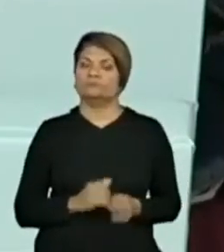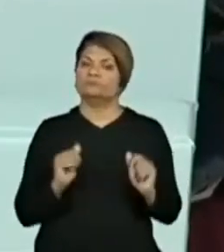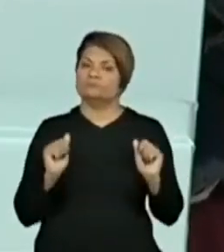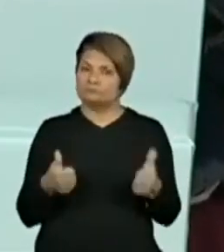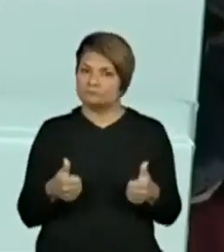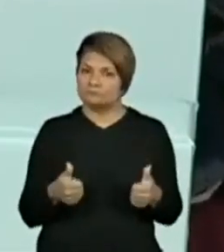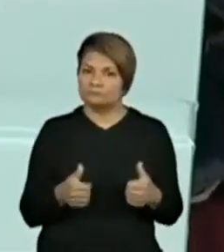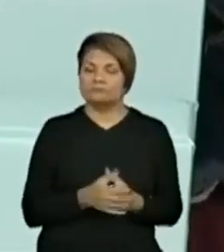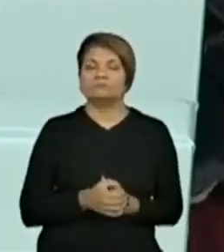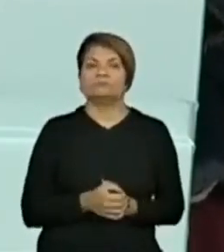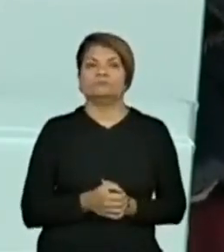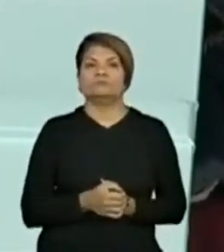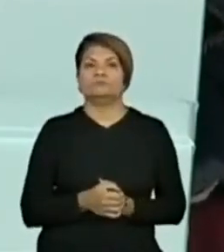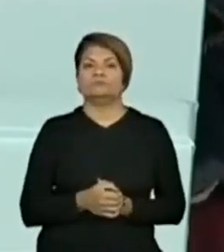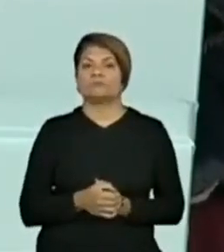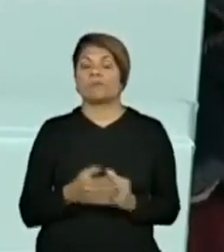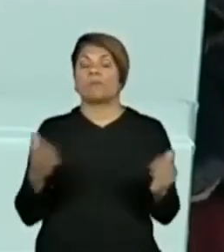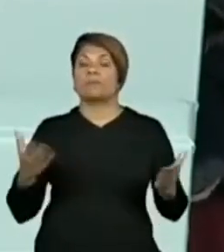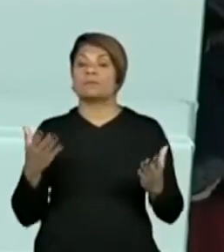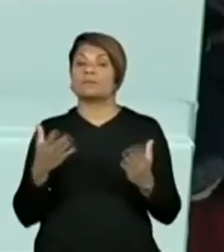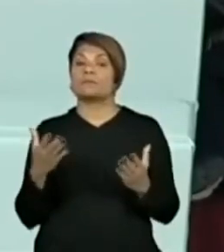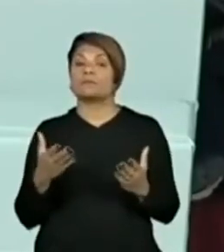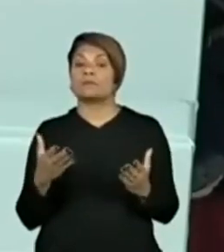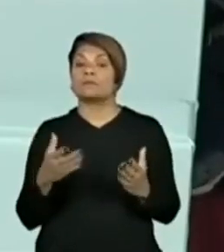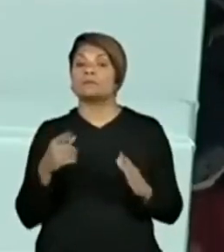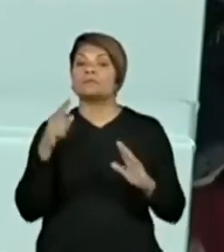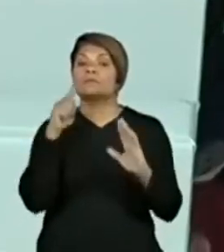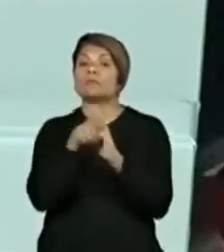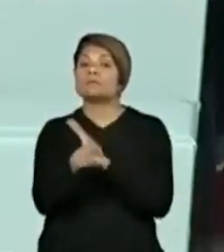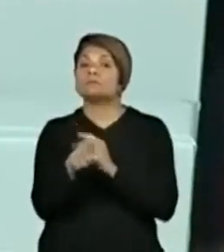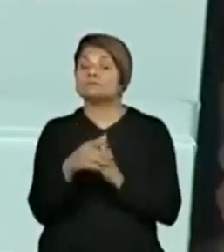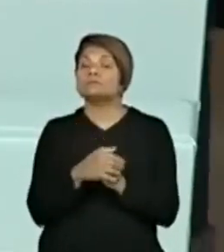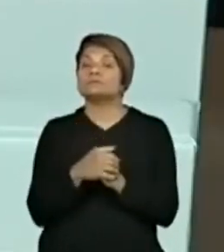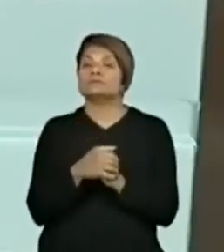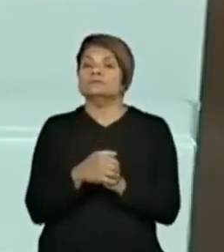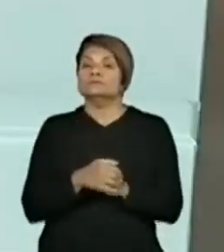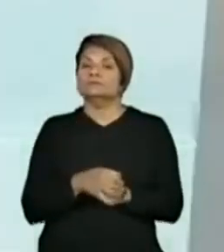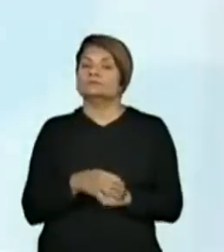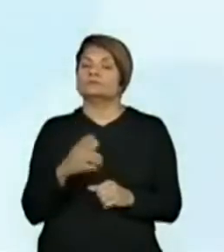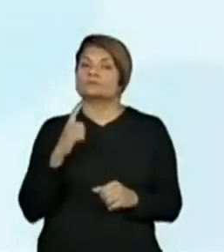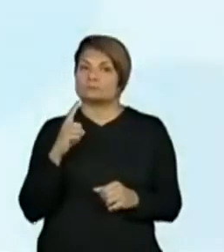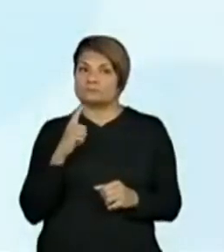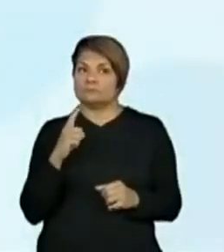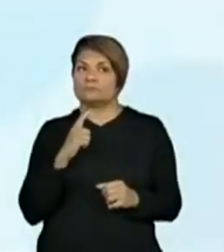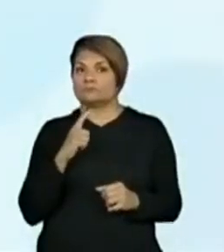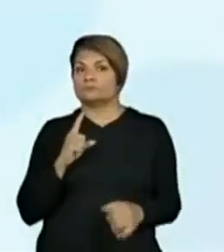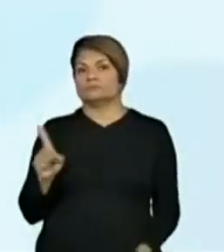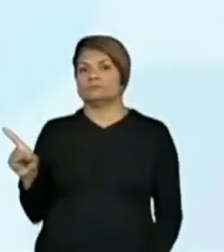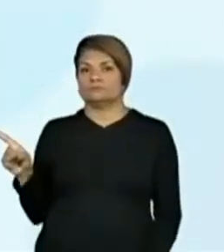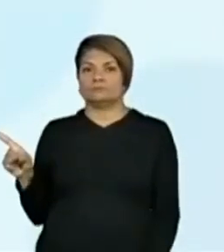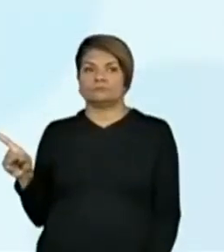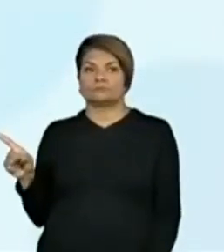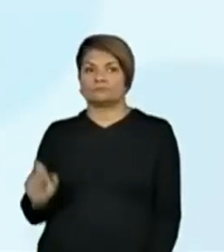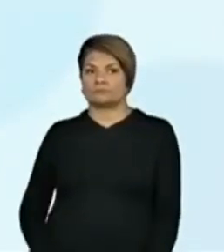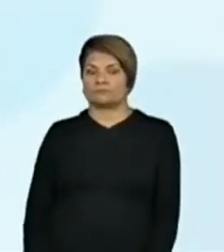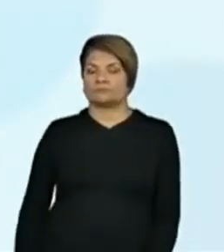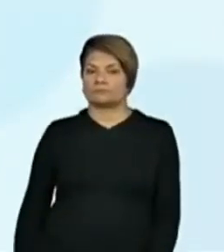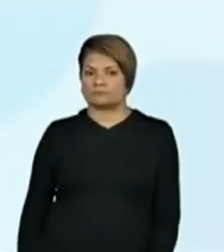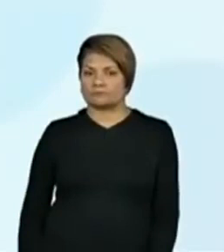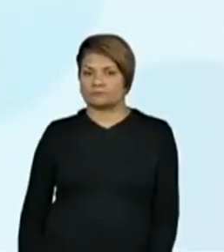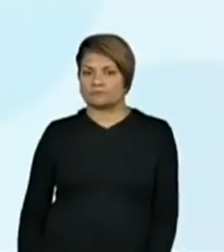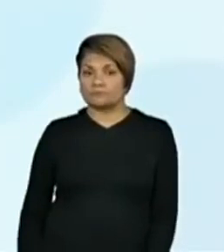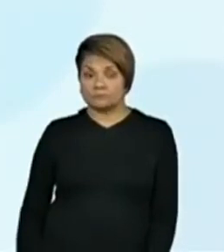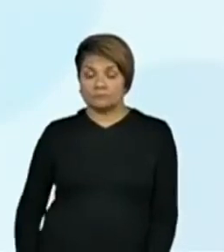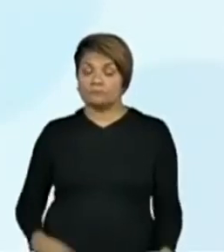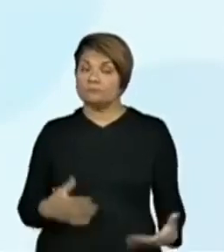agora, olha a pergunta que estava colocada aqui no nosso material. O